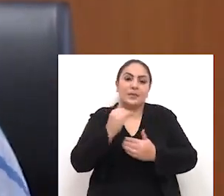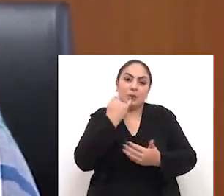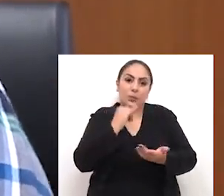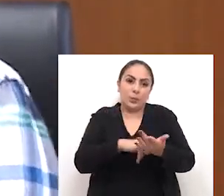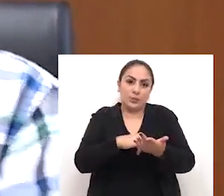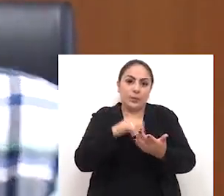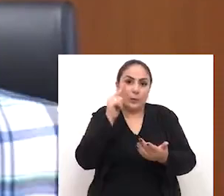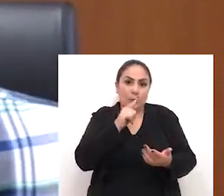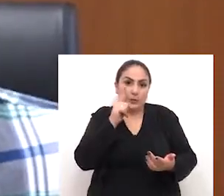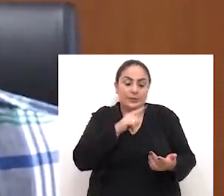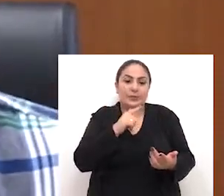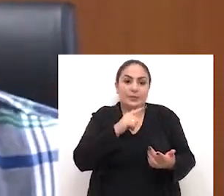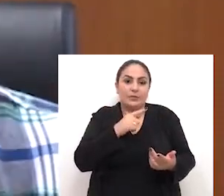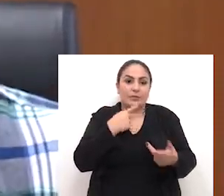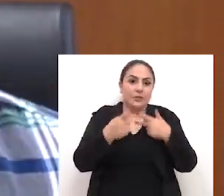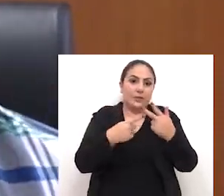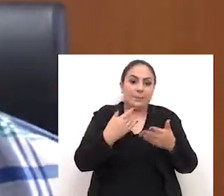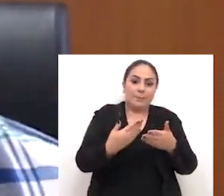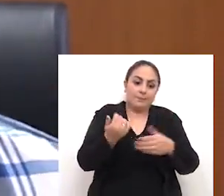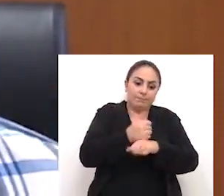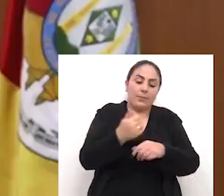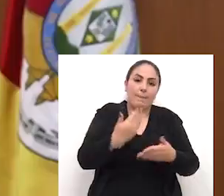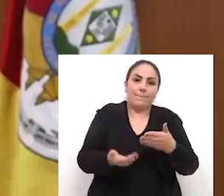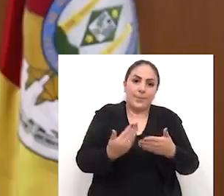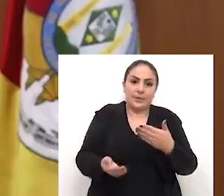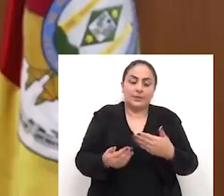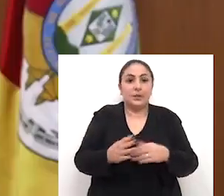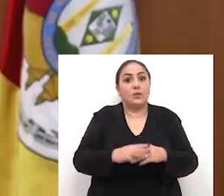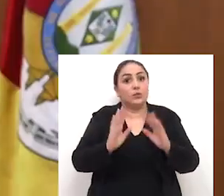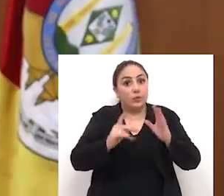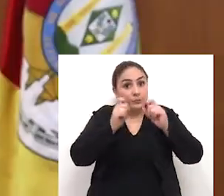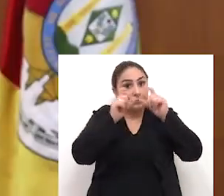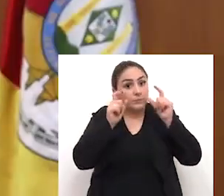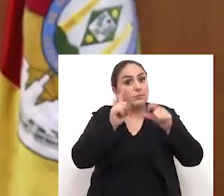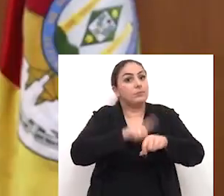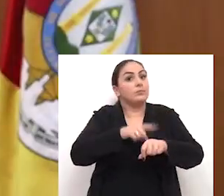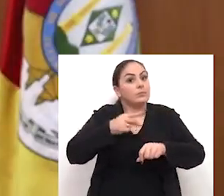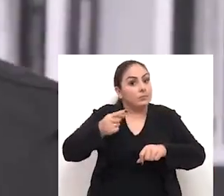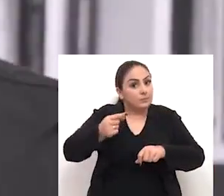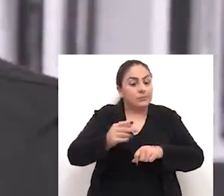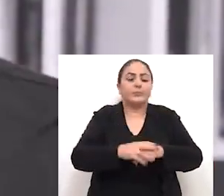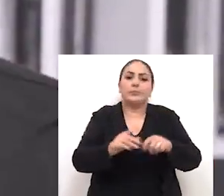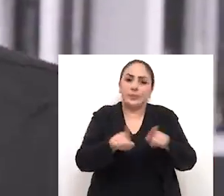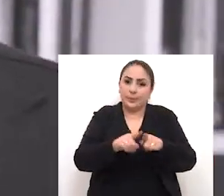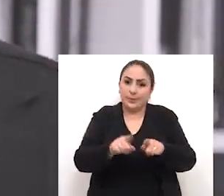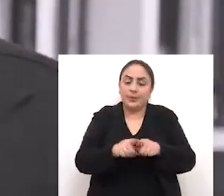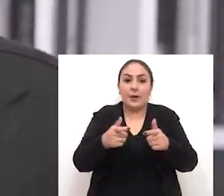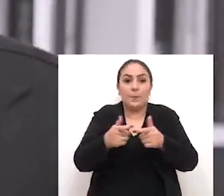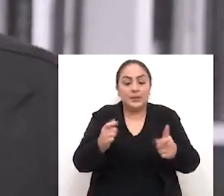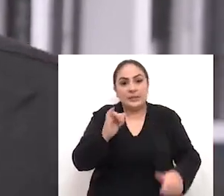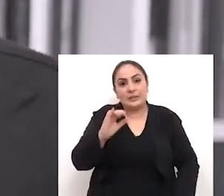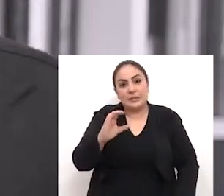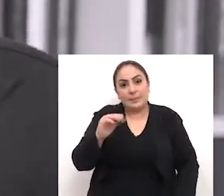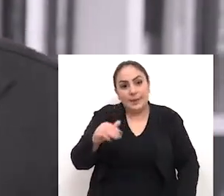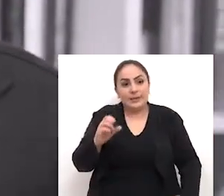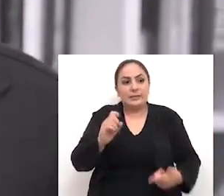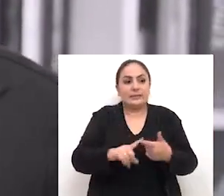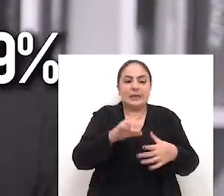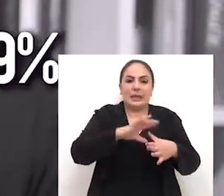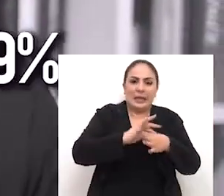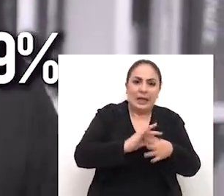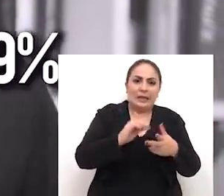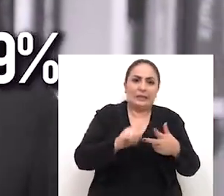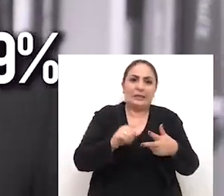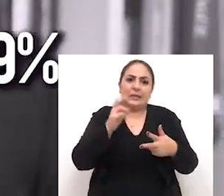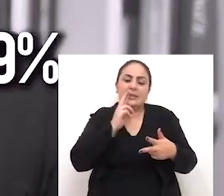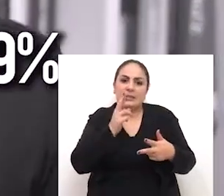impostos para compensar essa perda de receita. E eu já venho alertando sobre isso há um tempo. Também teremos aumento no CMS sobre carne,